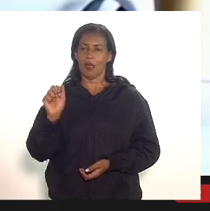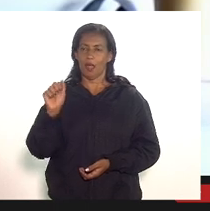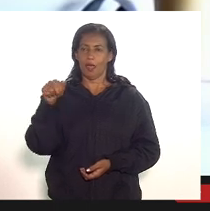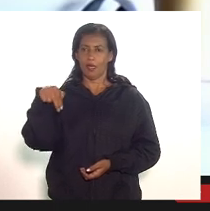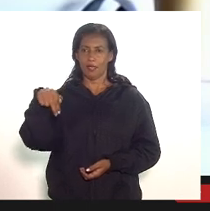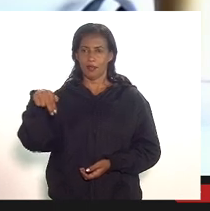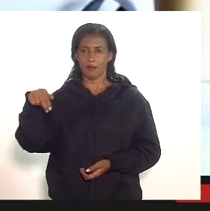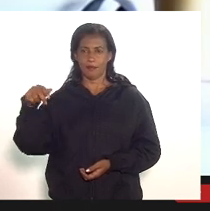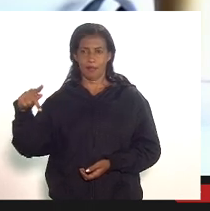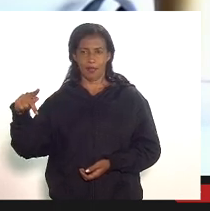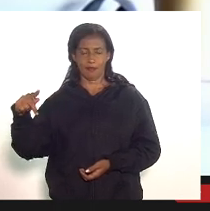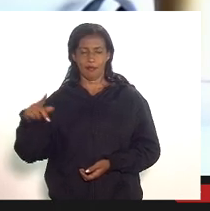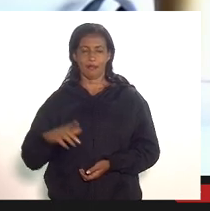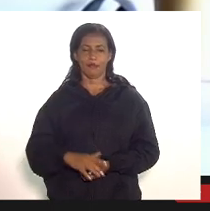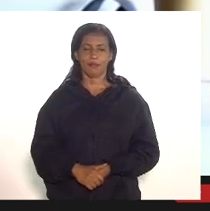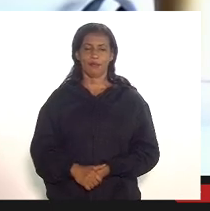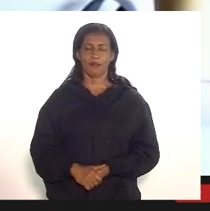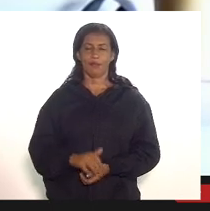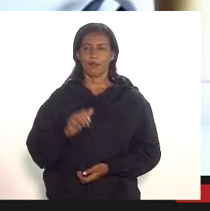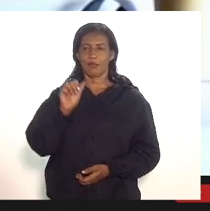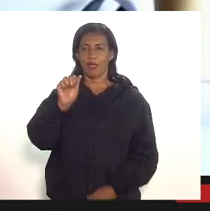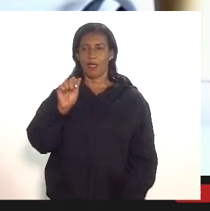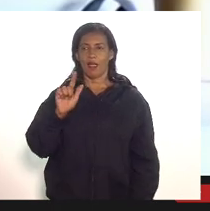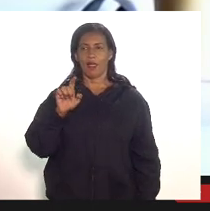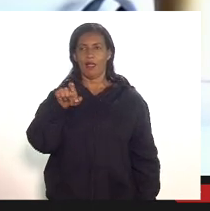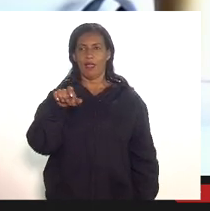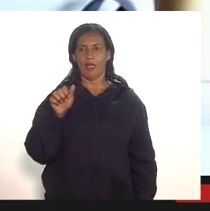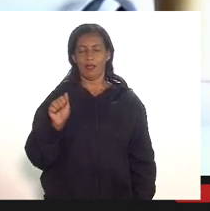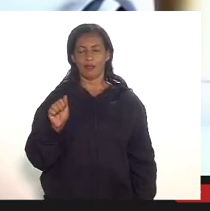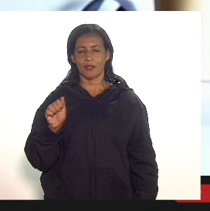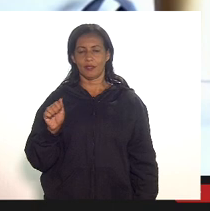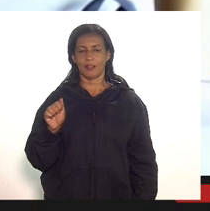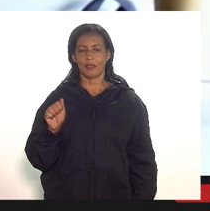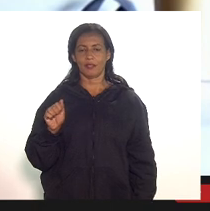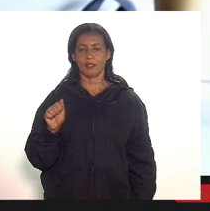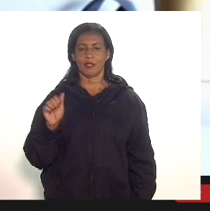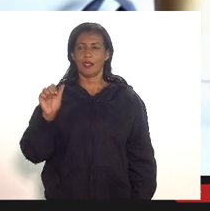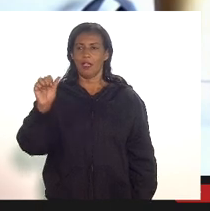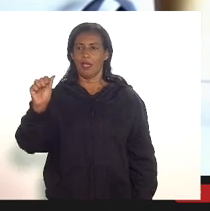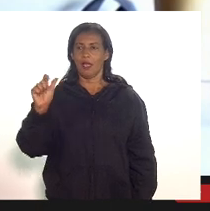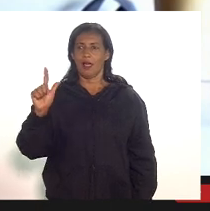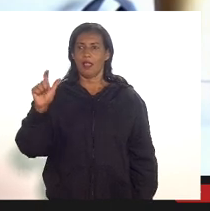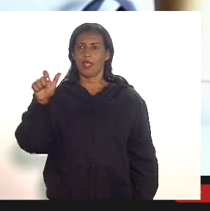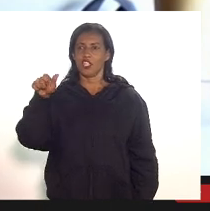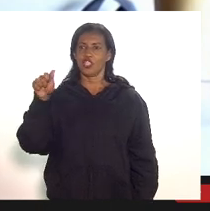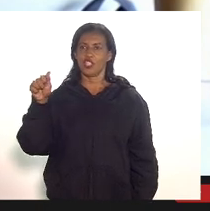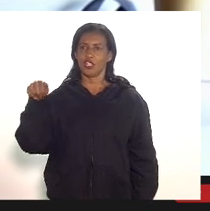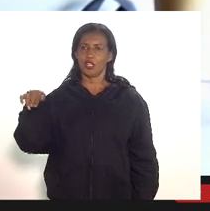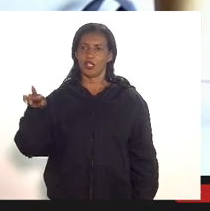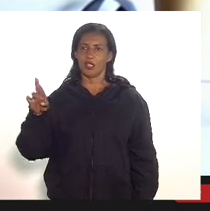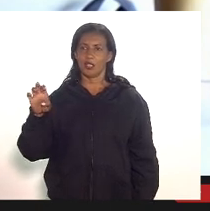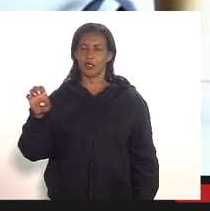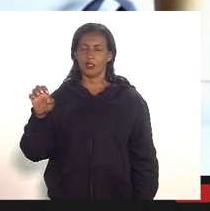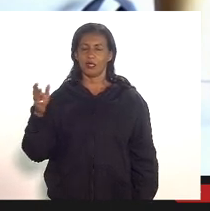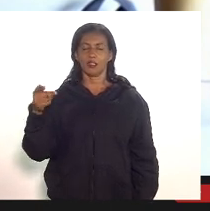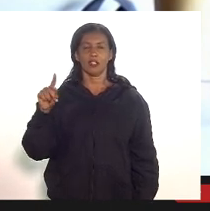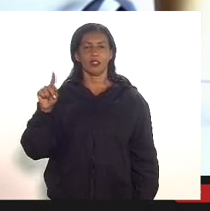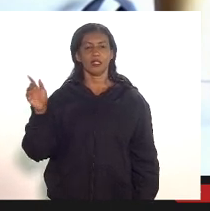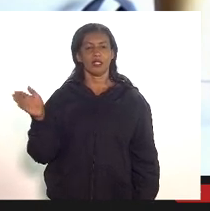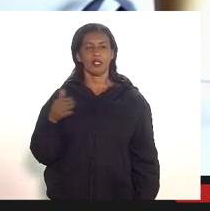do Alex Rabelo do Alexandre Melo do Diogo